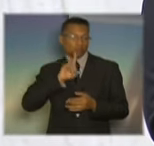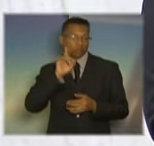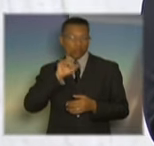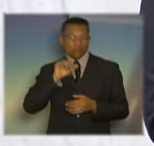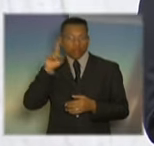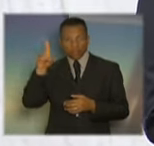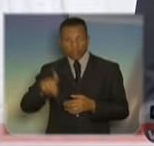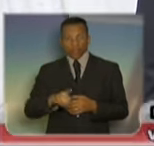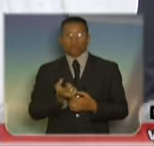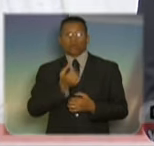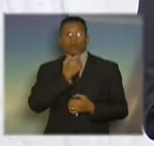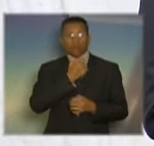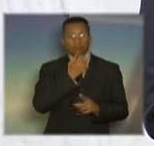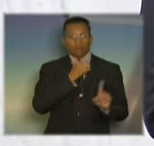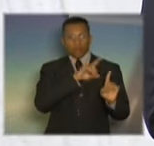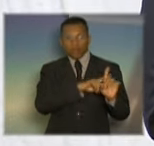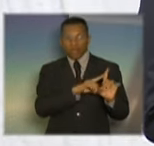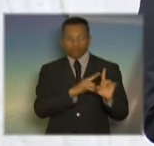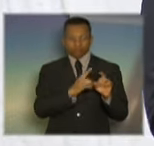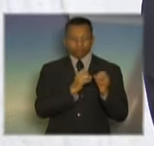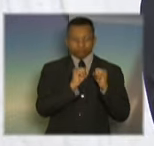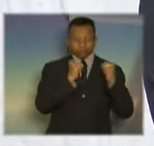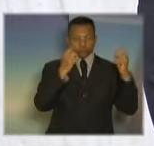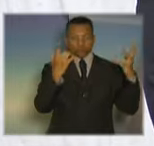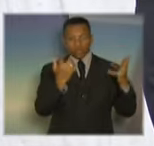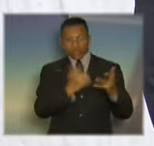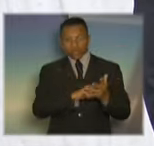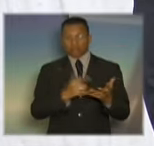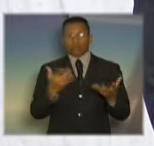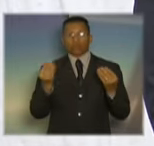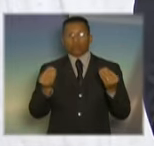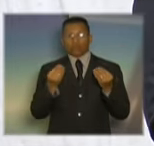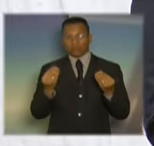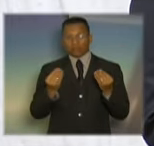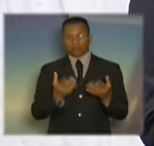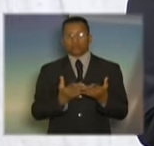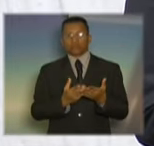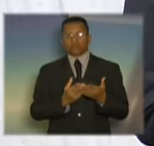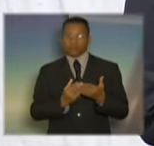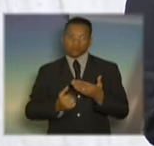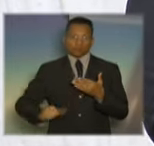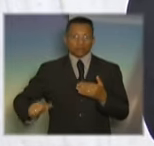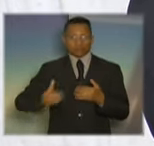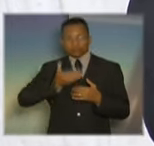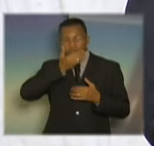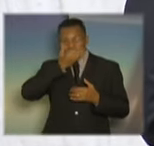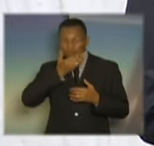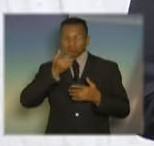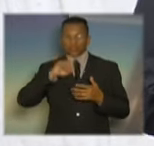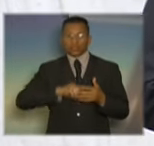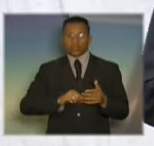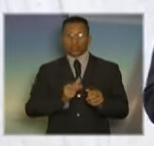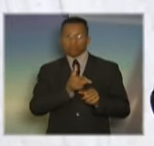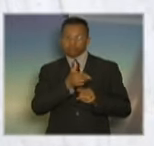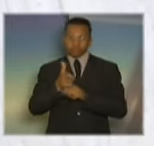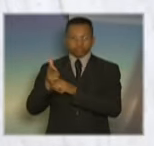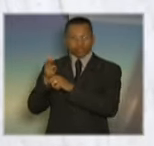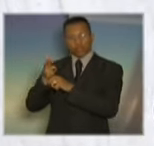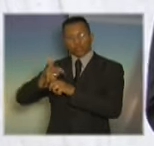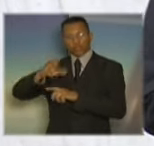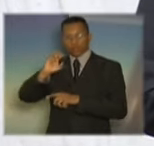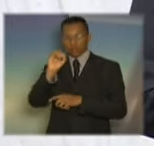extremismo acabou praticando um ato absurdo, um ato terrorista, matando praticamente 50